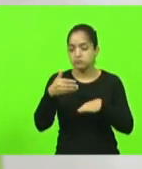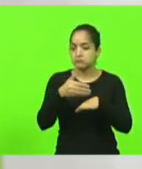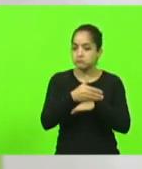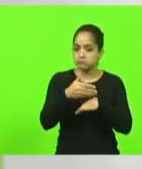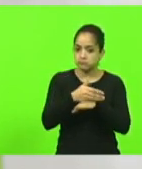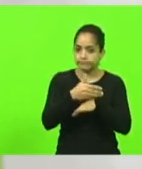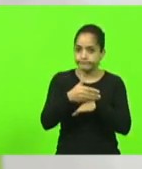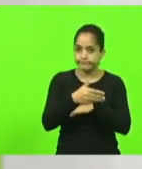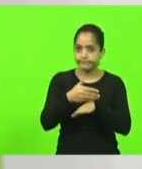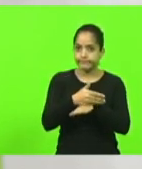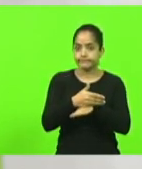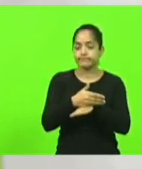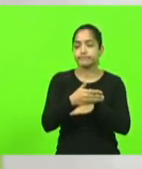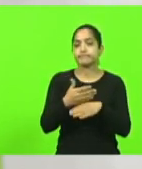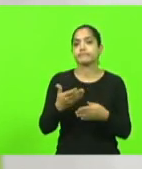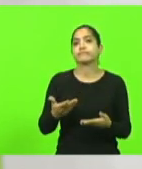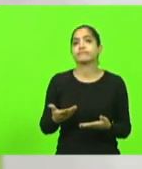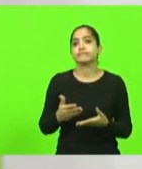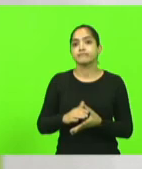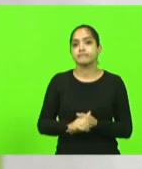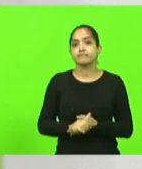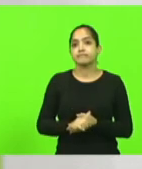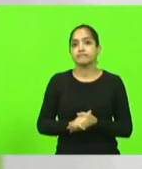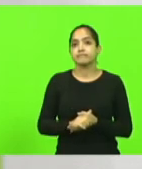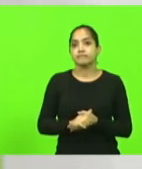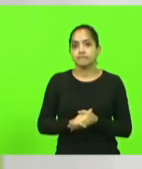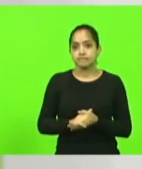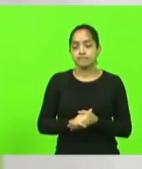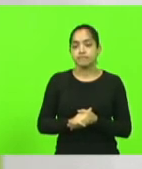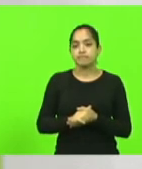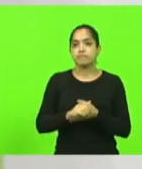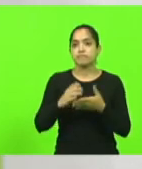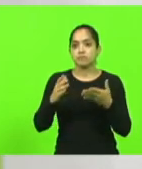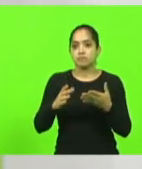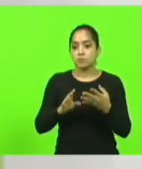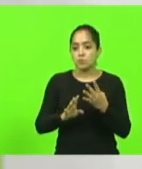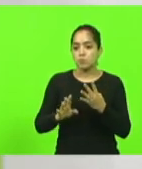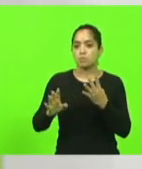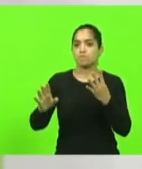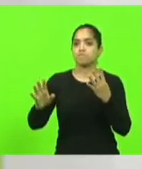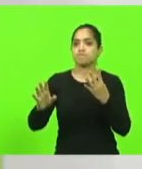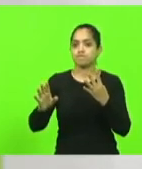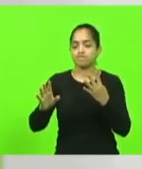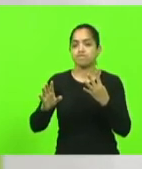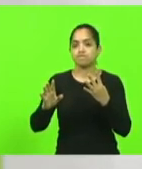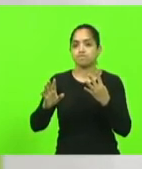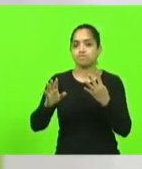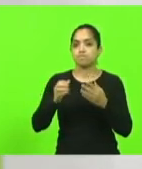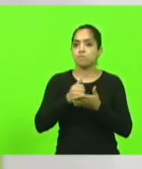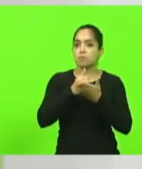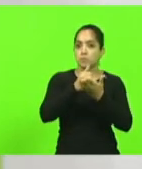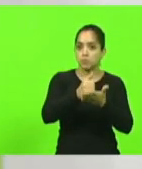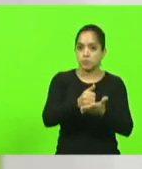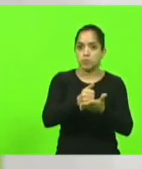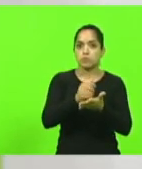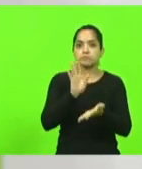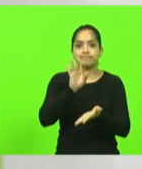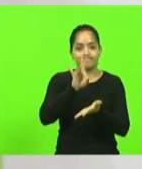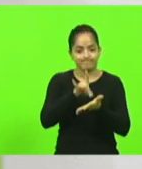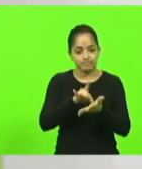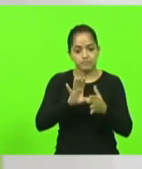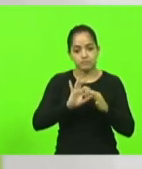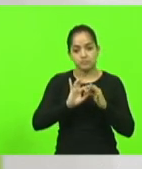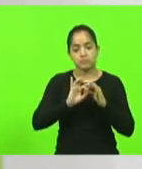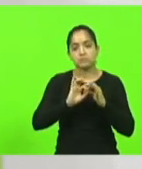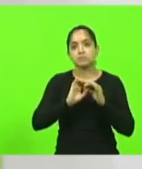desse movimento, que engrossem essas fileiras em prol da democracia, da legítima democracia no Brasil.